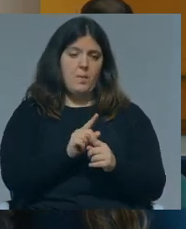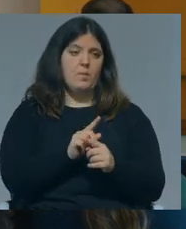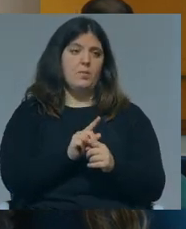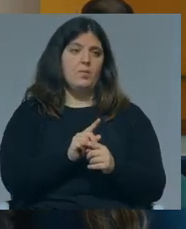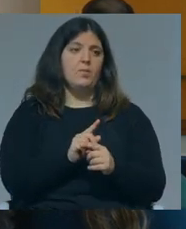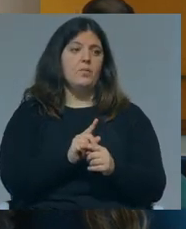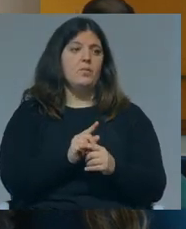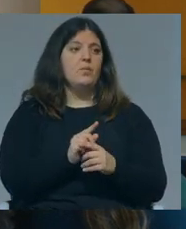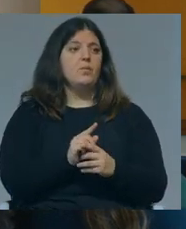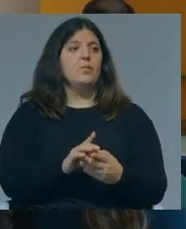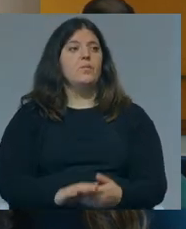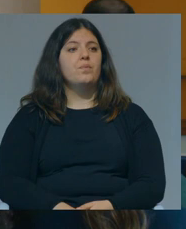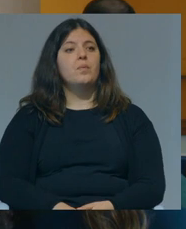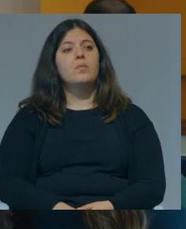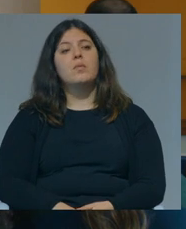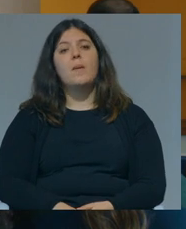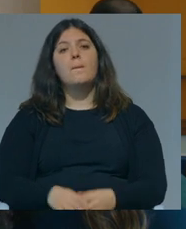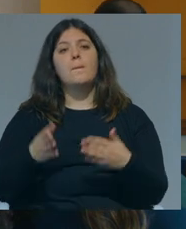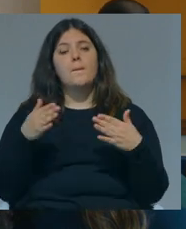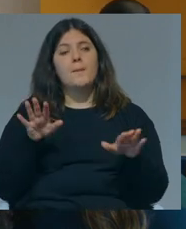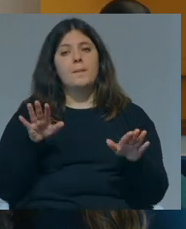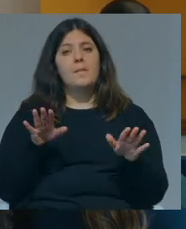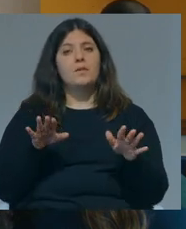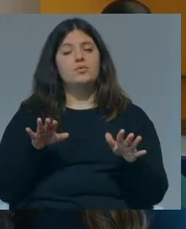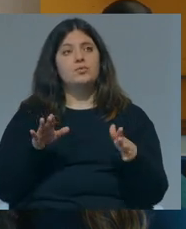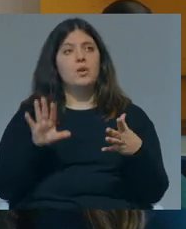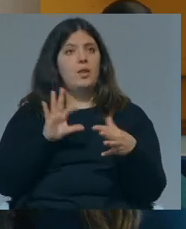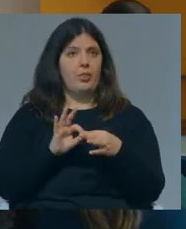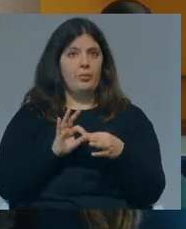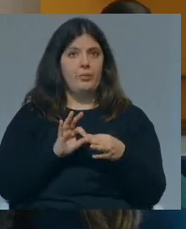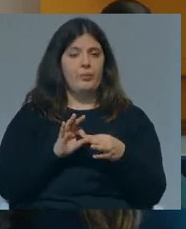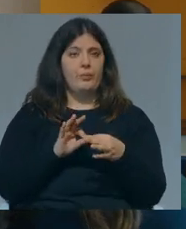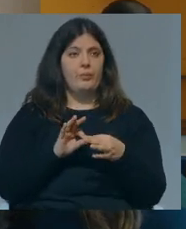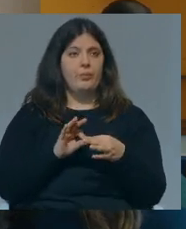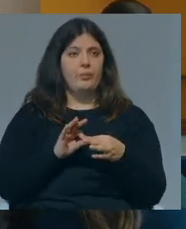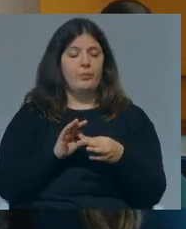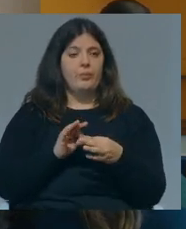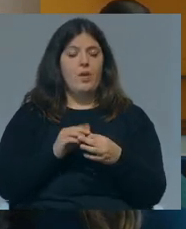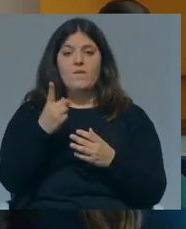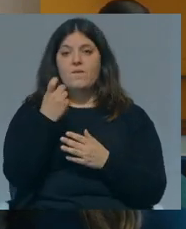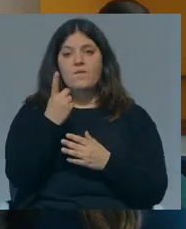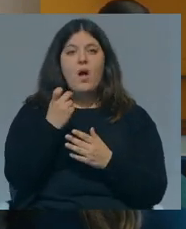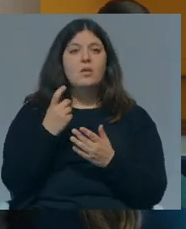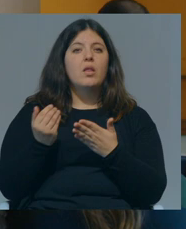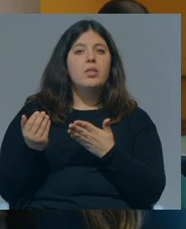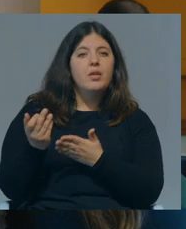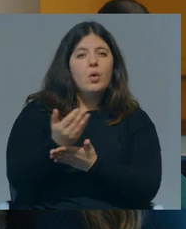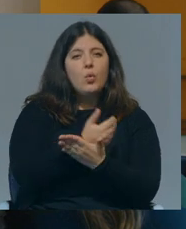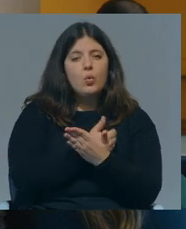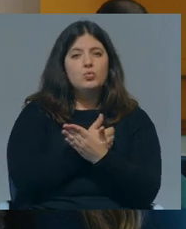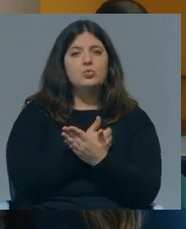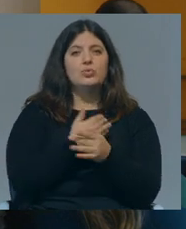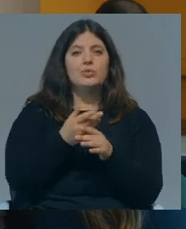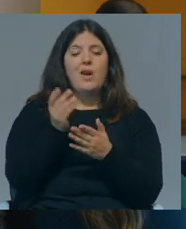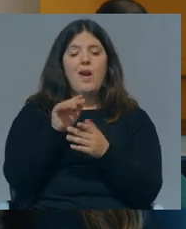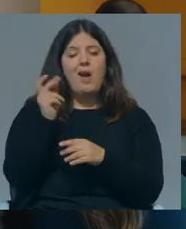não necessariamente apenas universitário, mas quer dizer, tendo em conta a gritante falta de recursos em anos muito